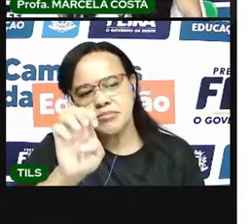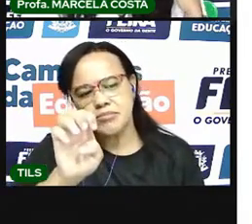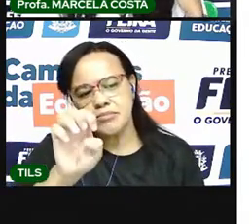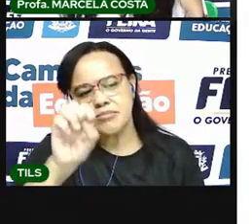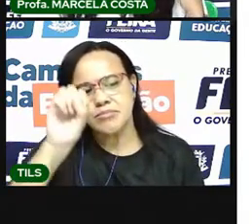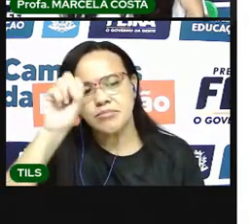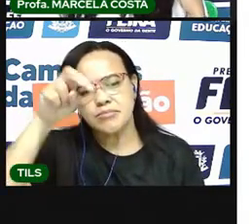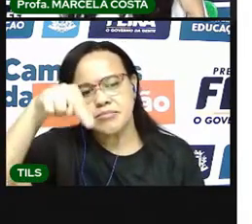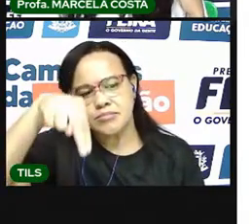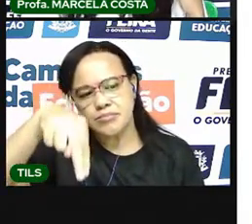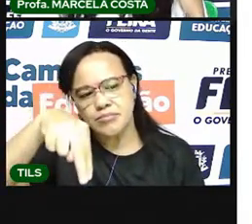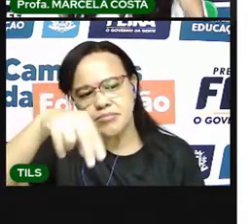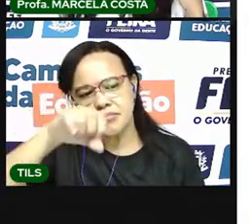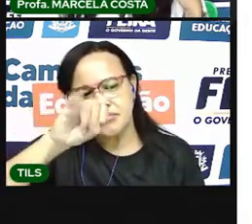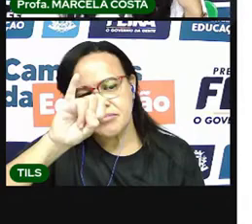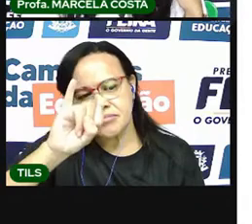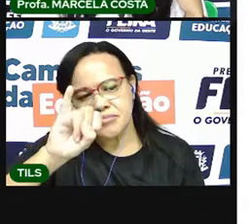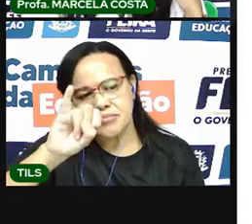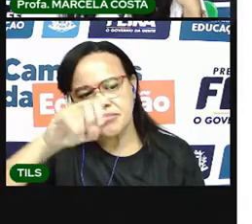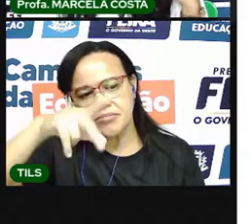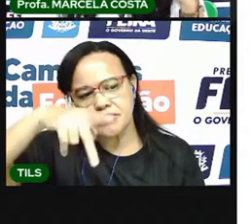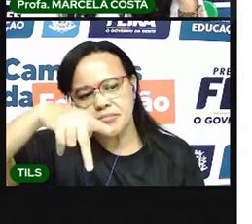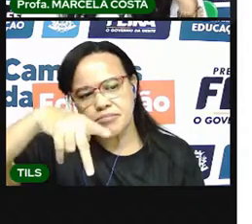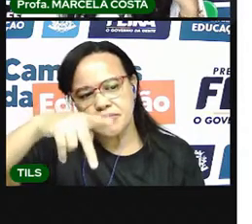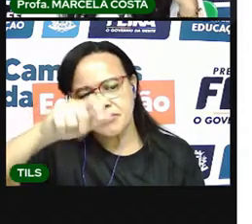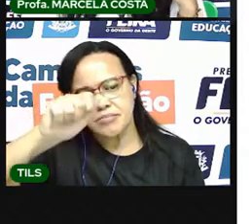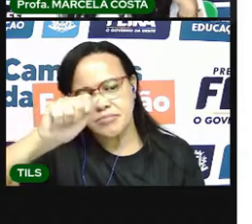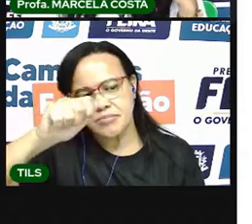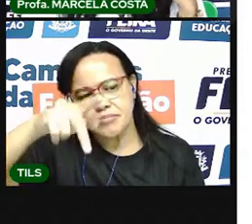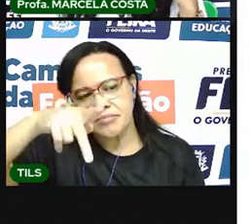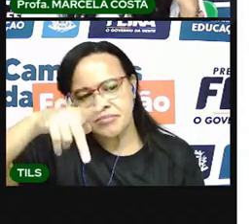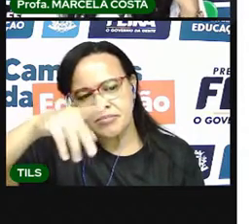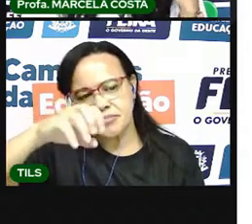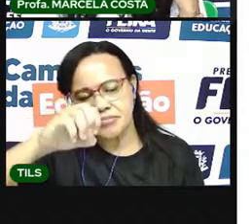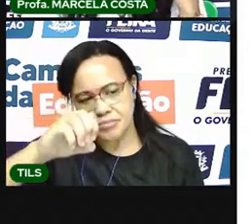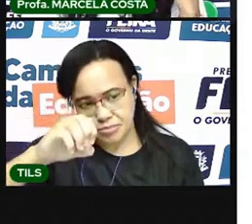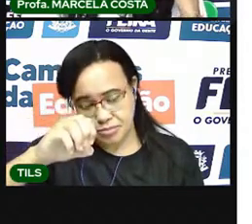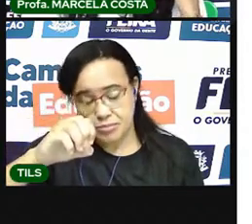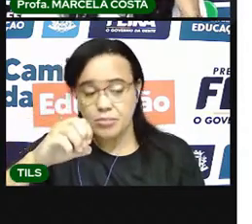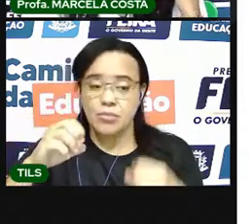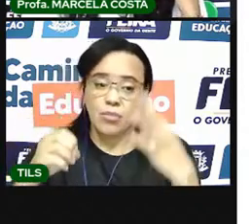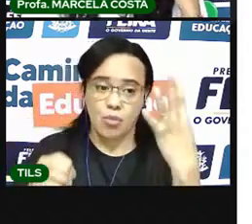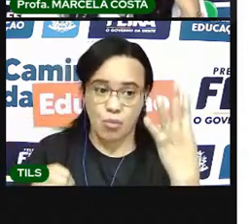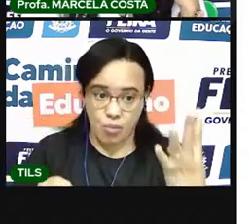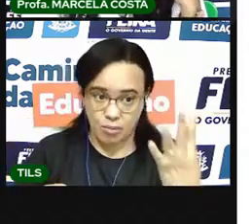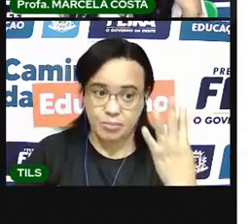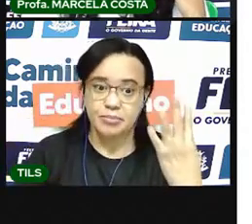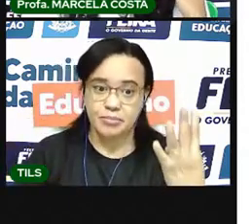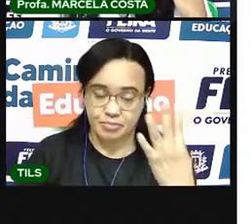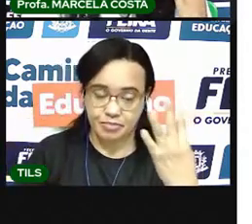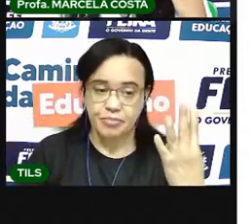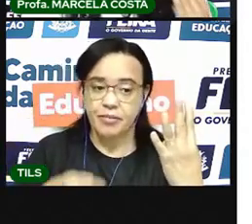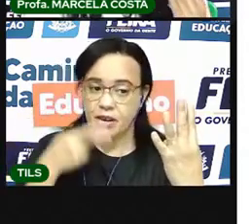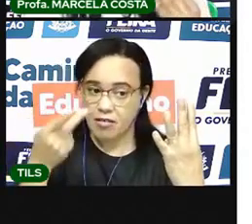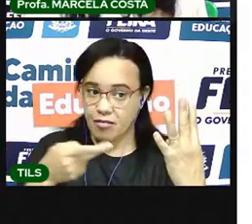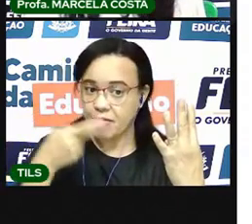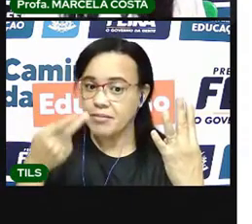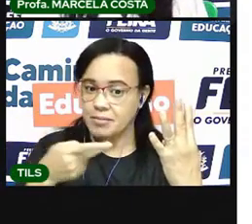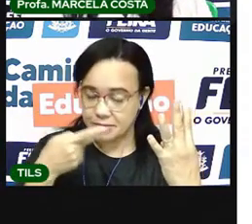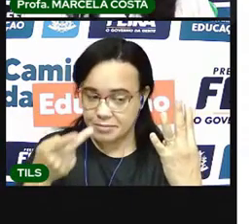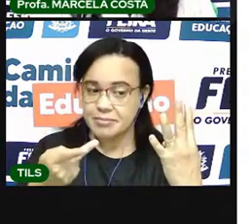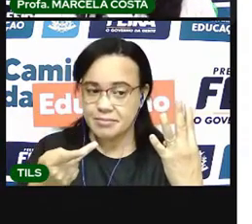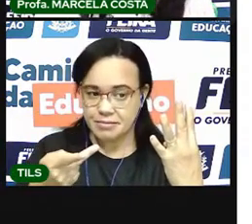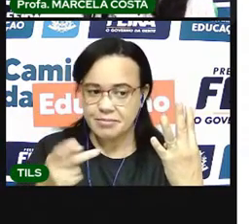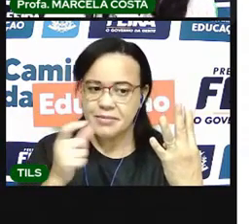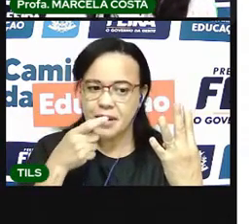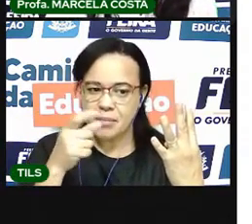Gê-ni-pa-po. Quatro vezes. Genipapo.